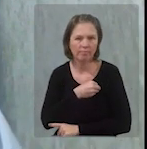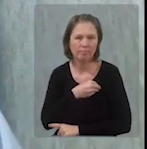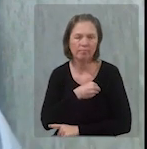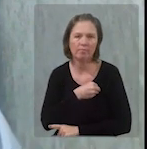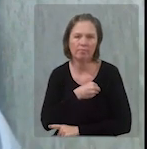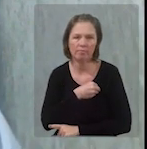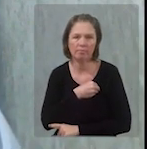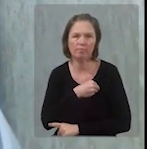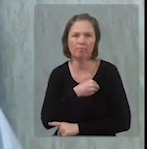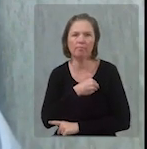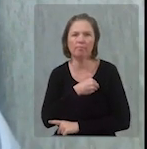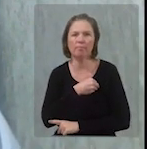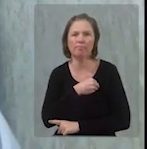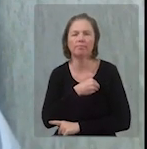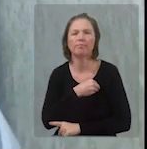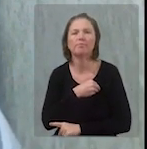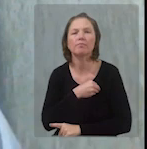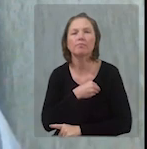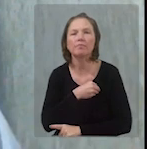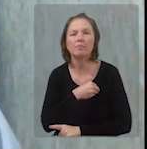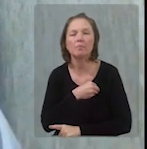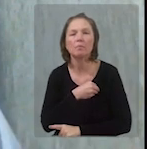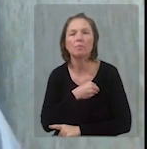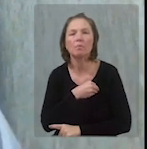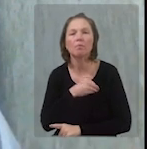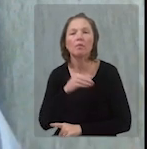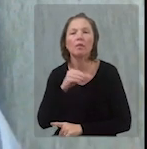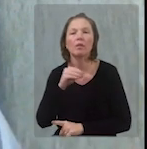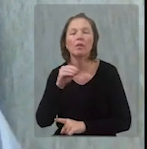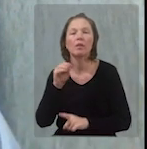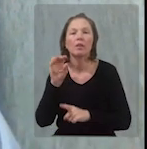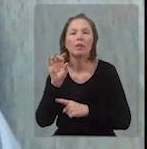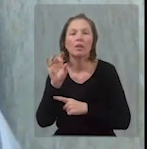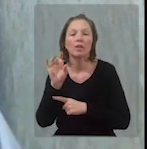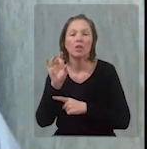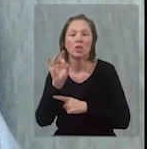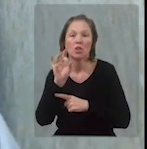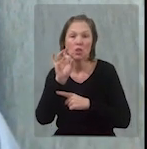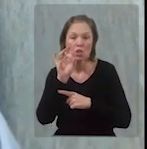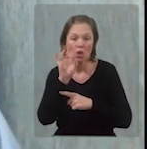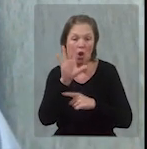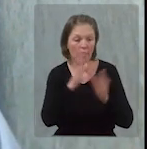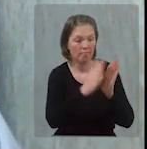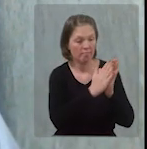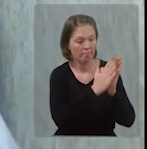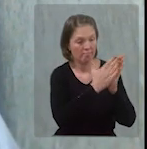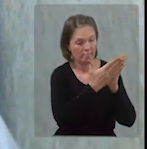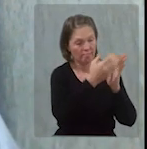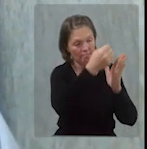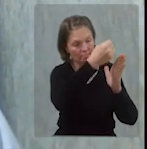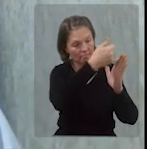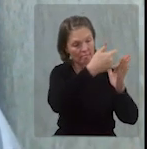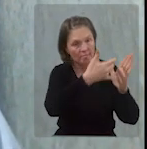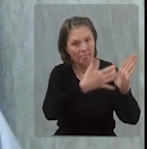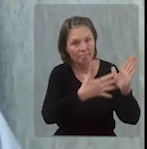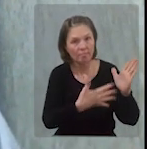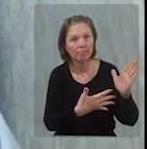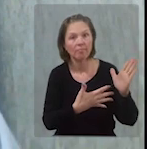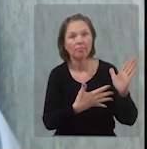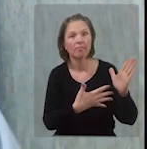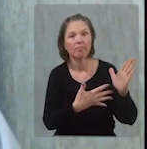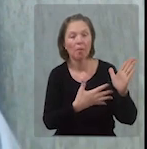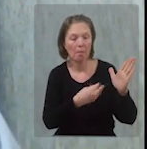presença gloriosa de Deus, conforme Romanos 3,23. Seria apenas o diagnóstico bíblico da